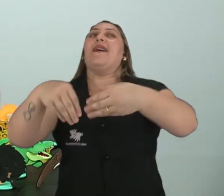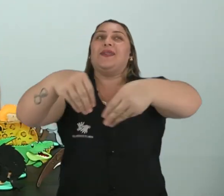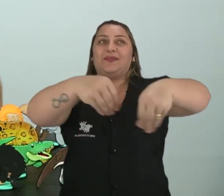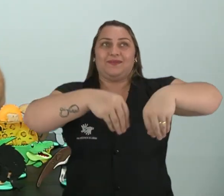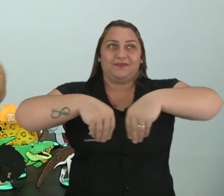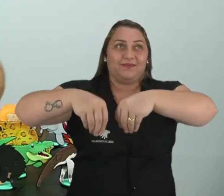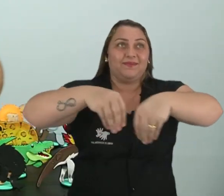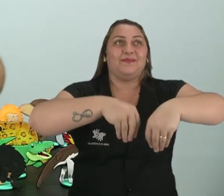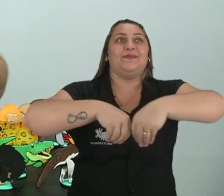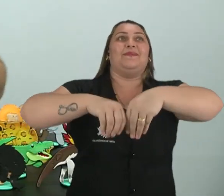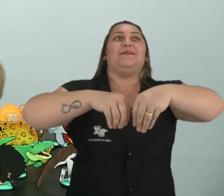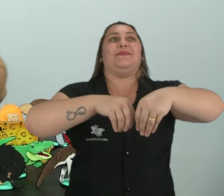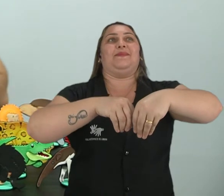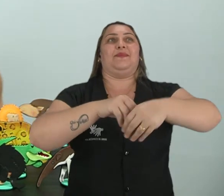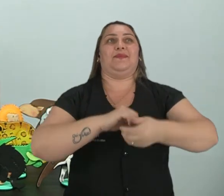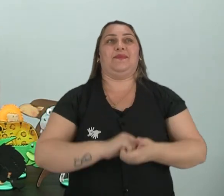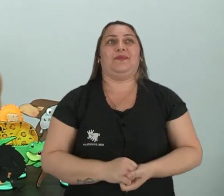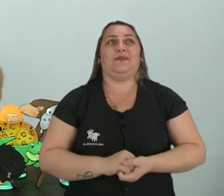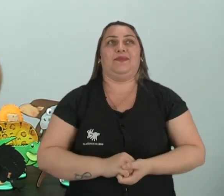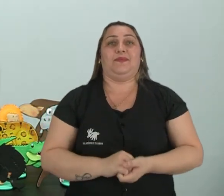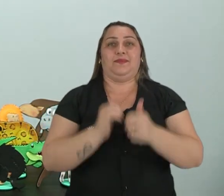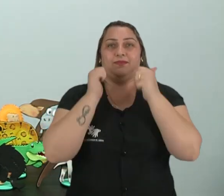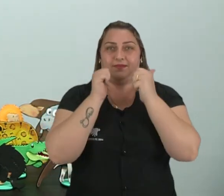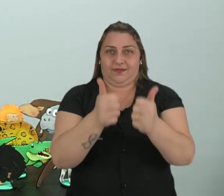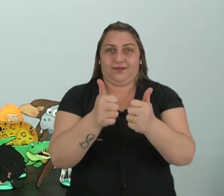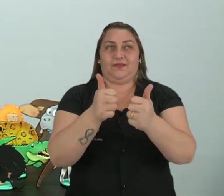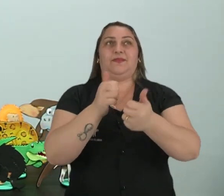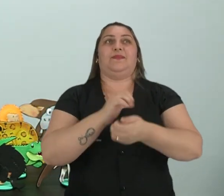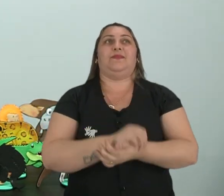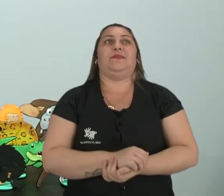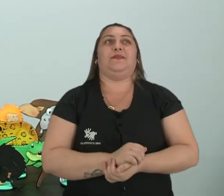Terrestre. Que ele é terrestre. Tudo certinho?